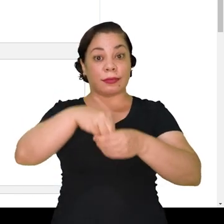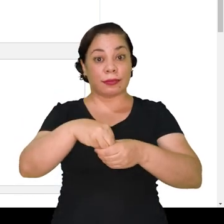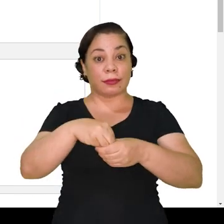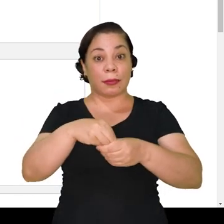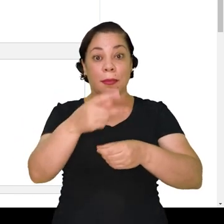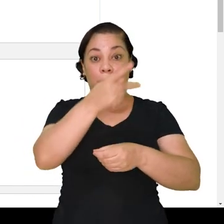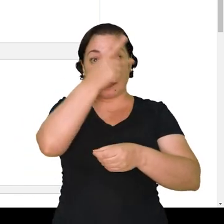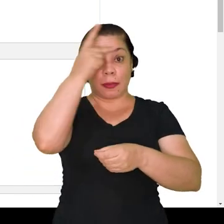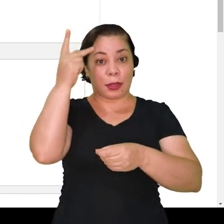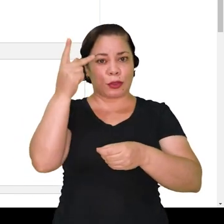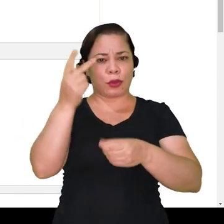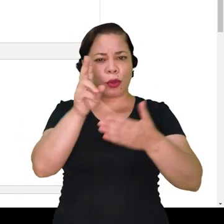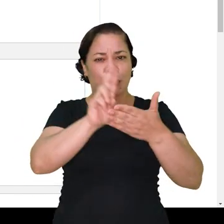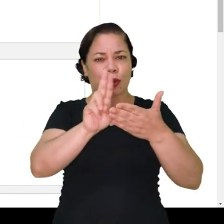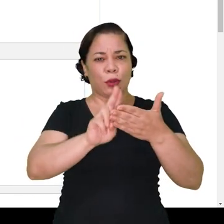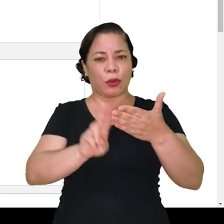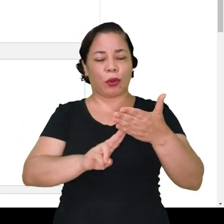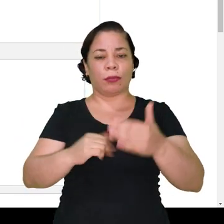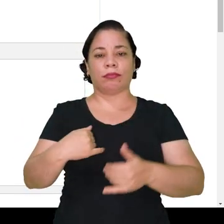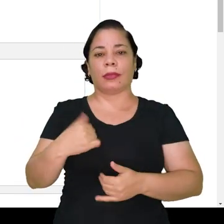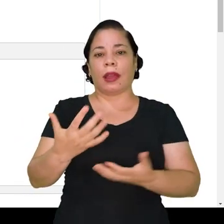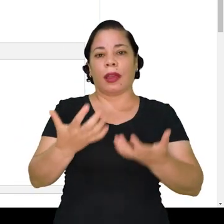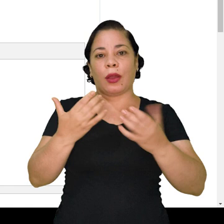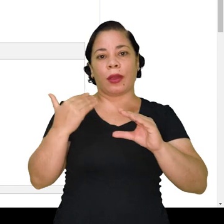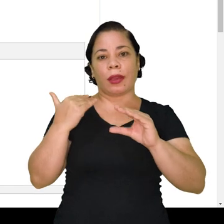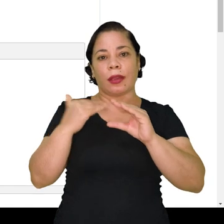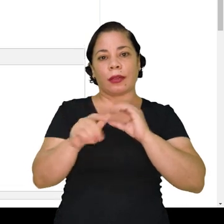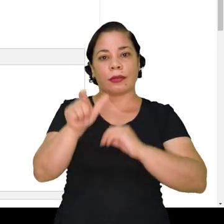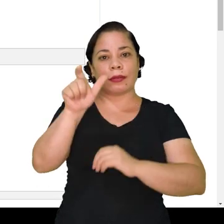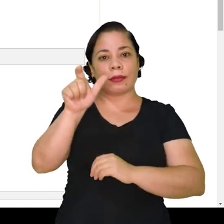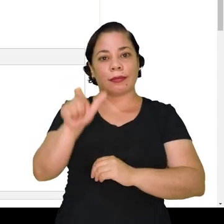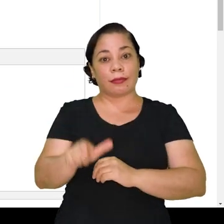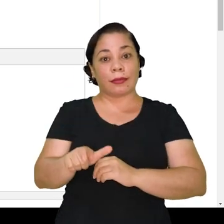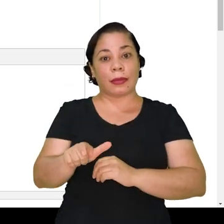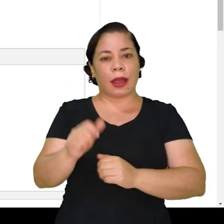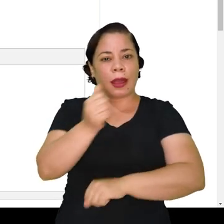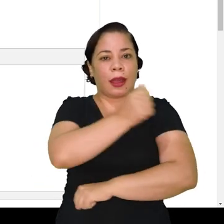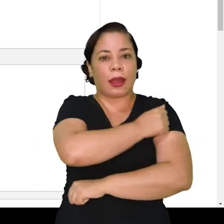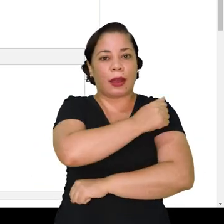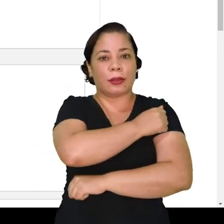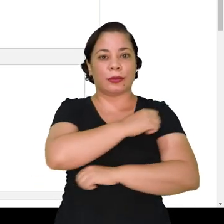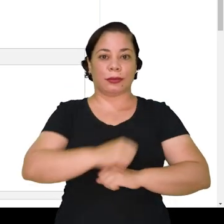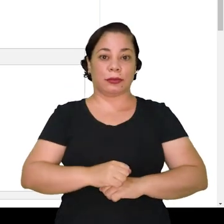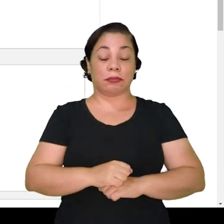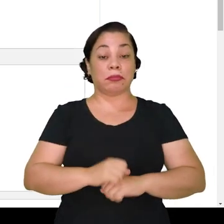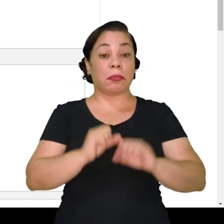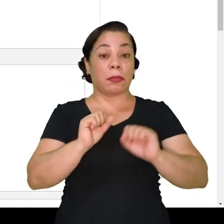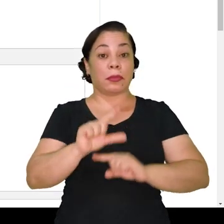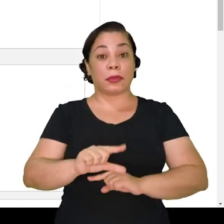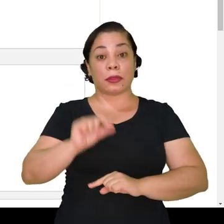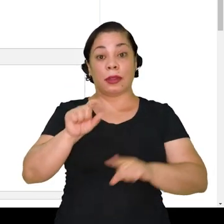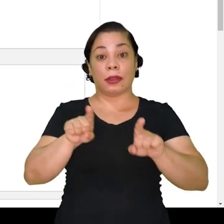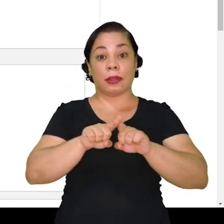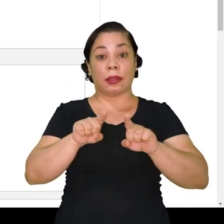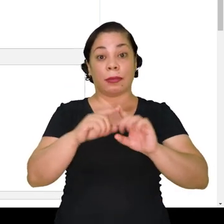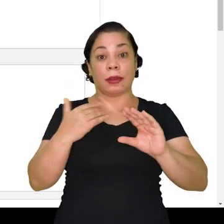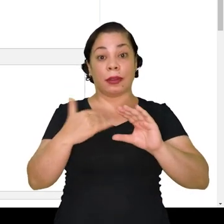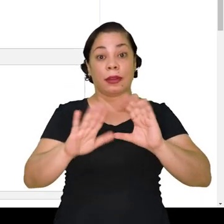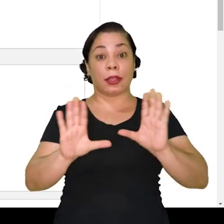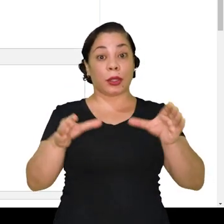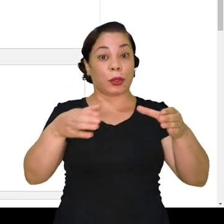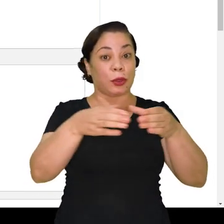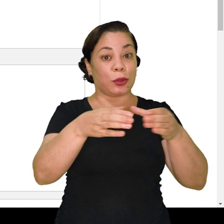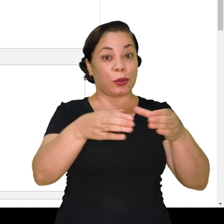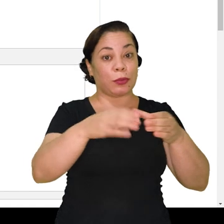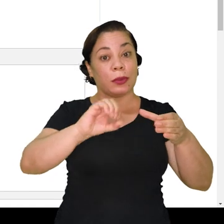então, os destinatários, então, quero aqui enviar para os alunos, e eu posso escolher enviar para